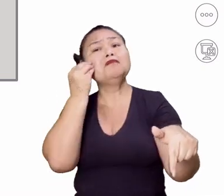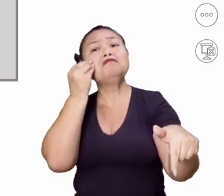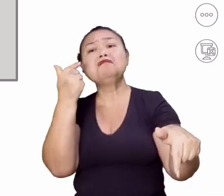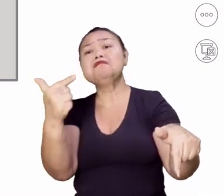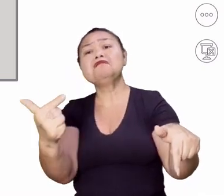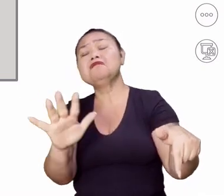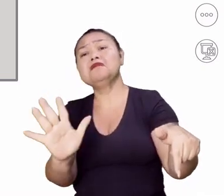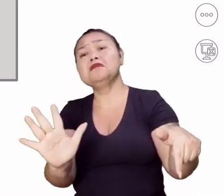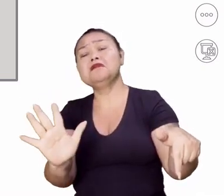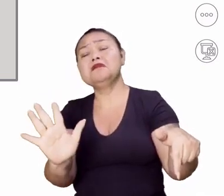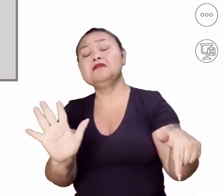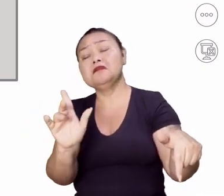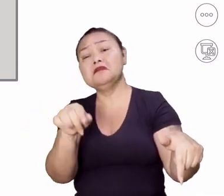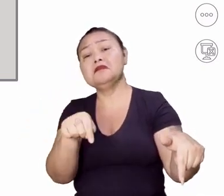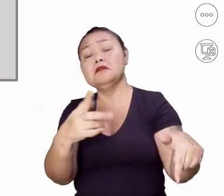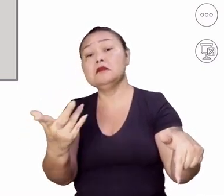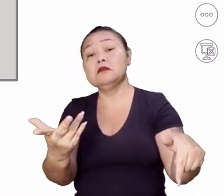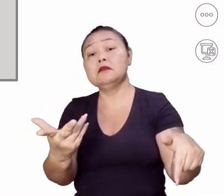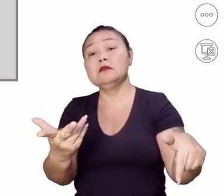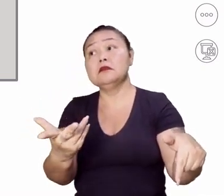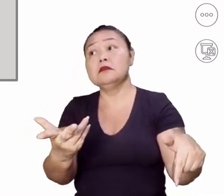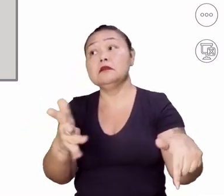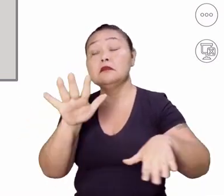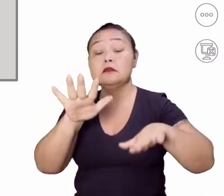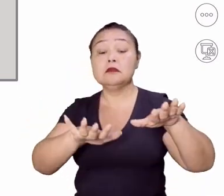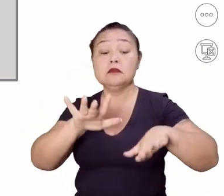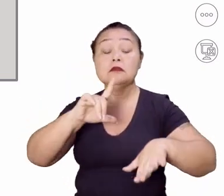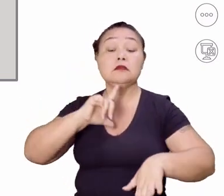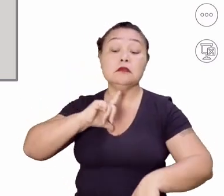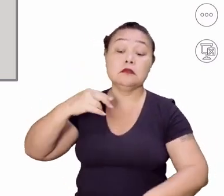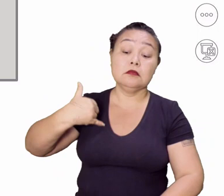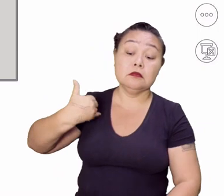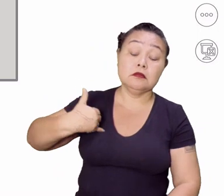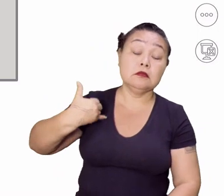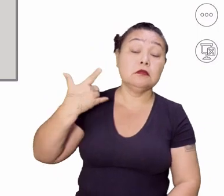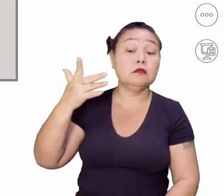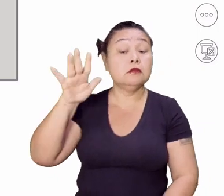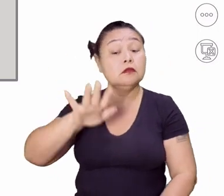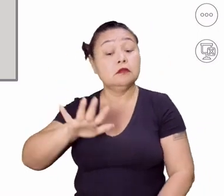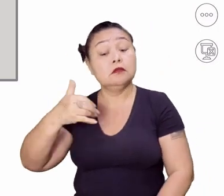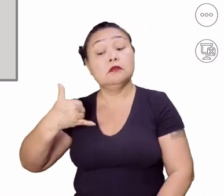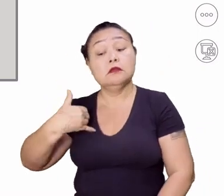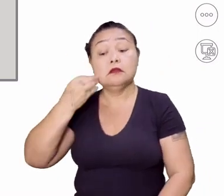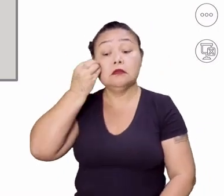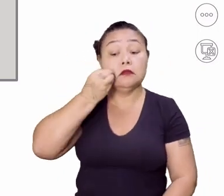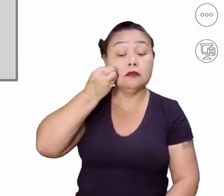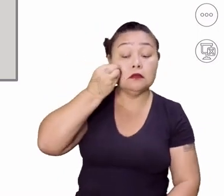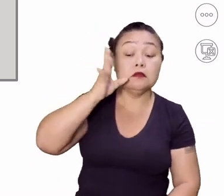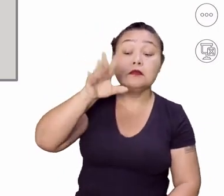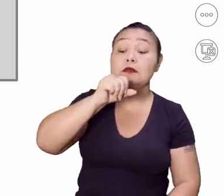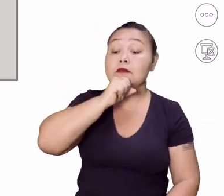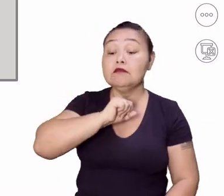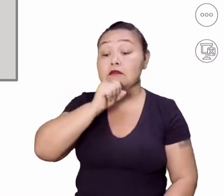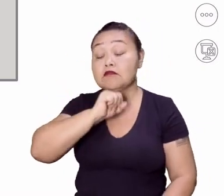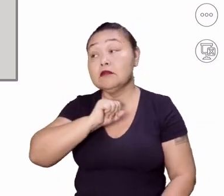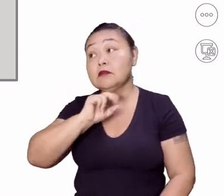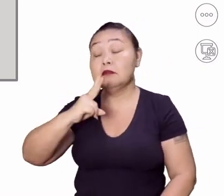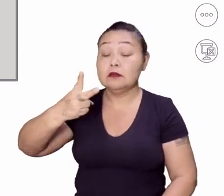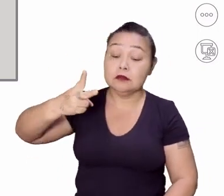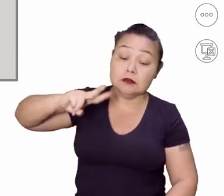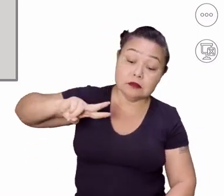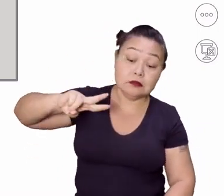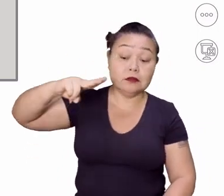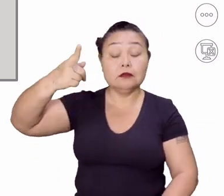experiência, né? Às vezes, você tem idade, mas não tem experiência. Às vezes, você tem experiência e já está velho. É